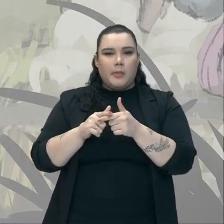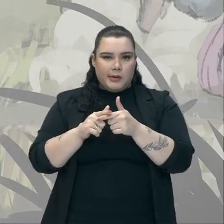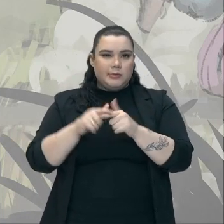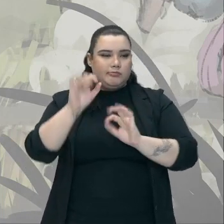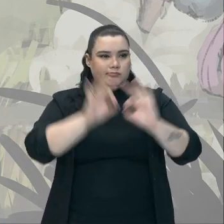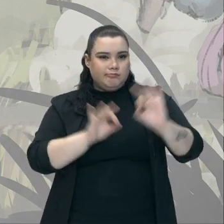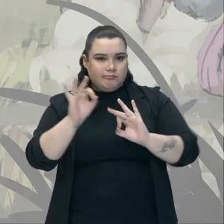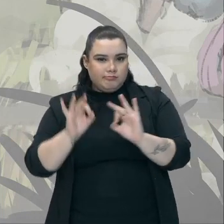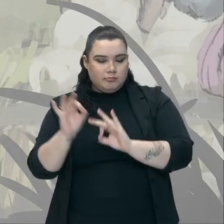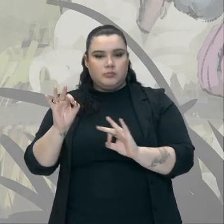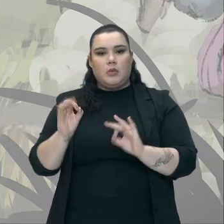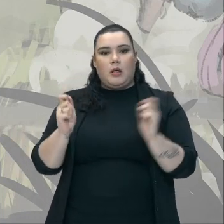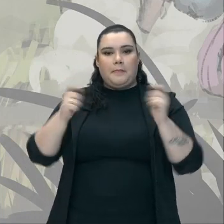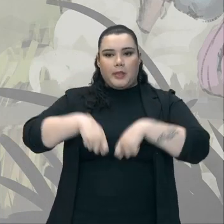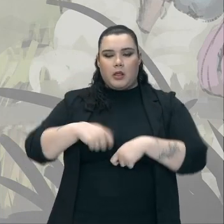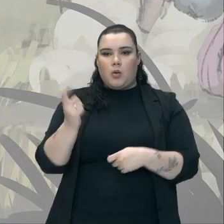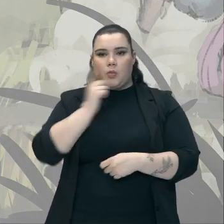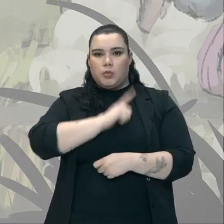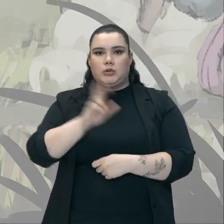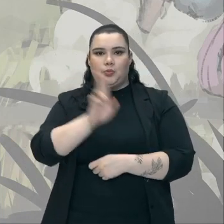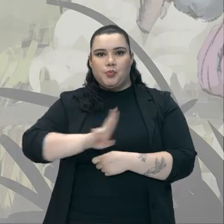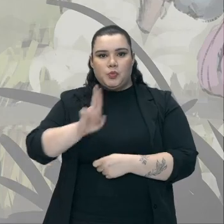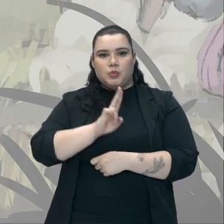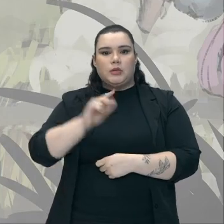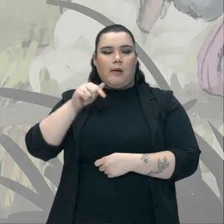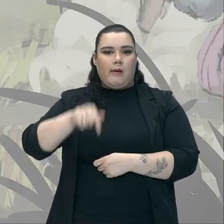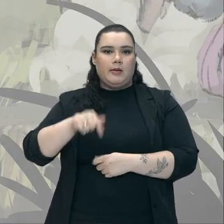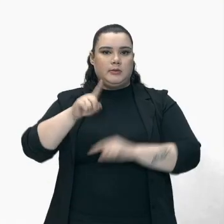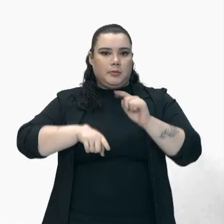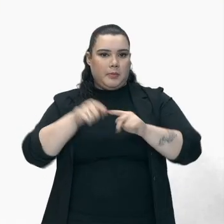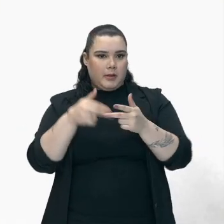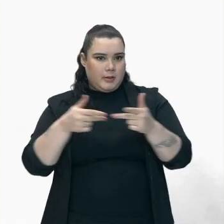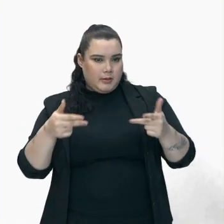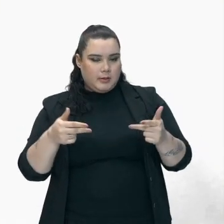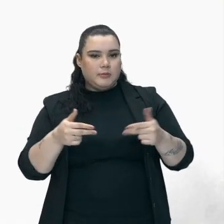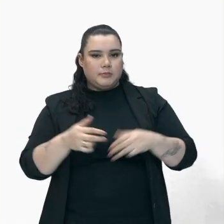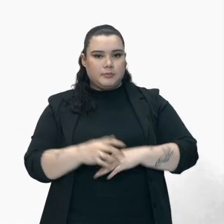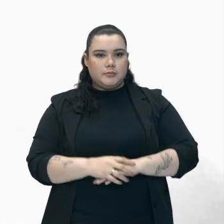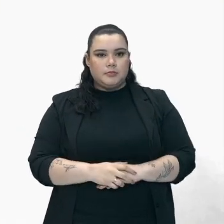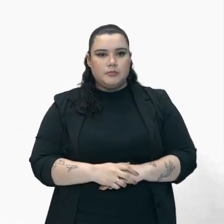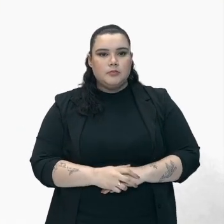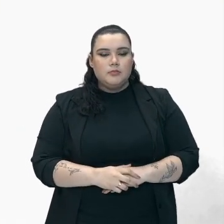De riqueza Aqui Da região Voltando Contexto Vamos lá Galera